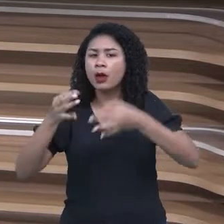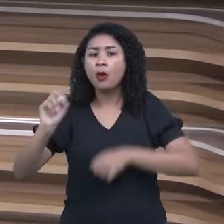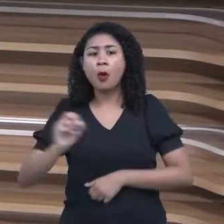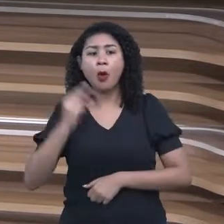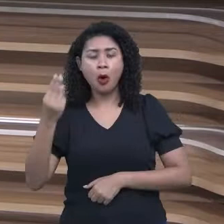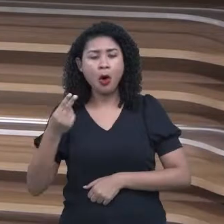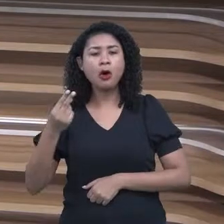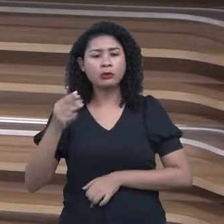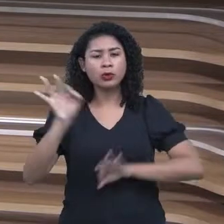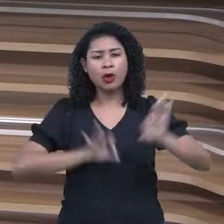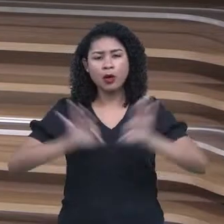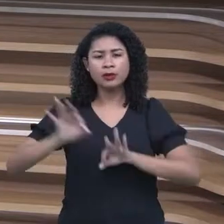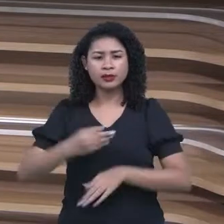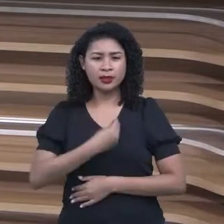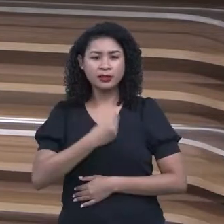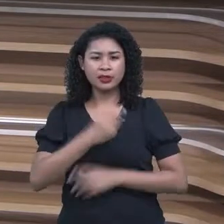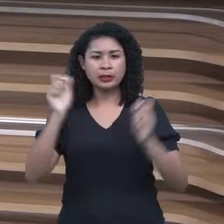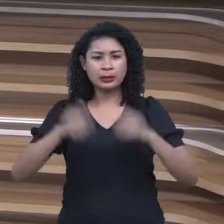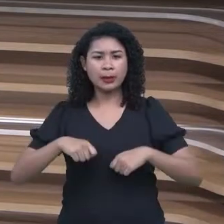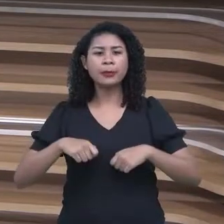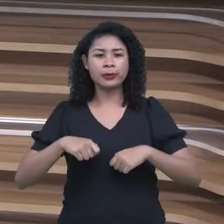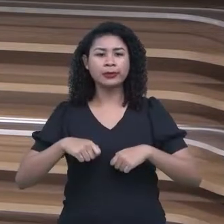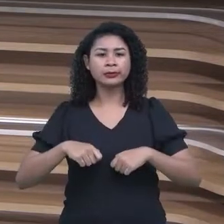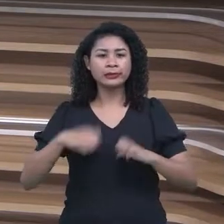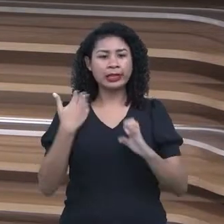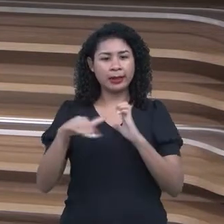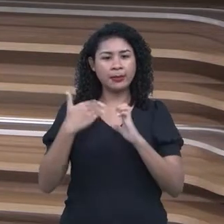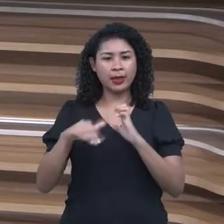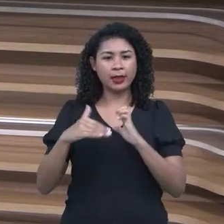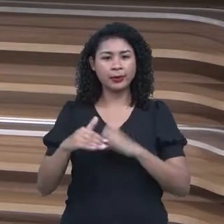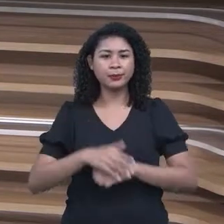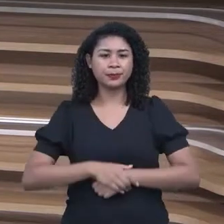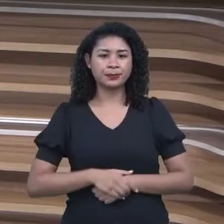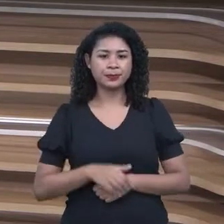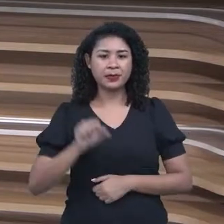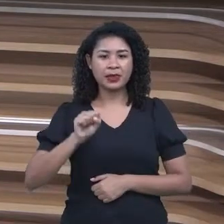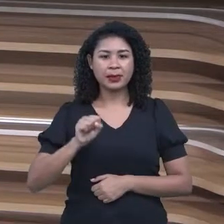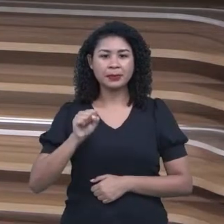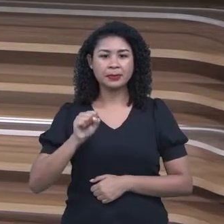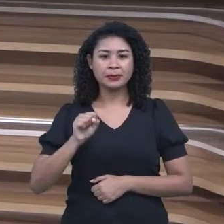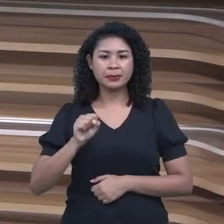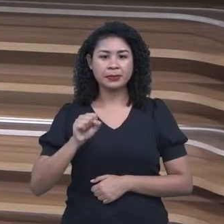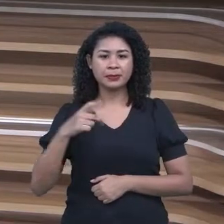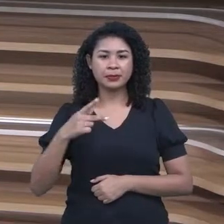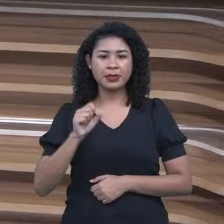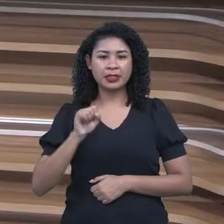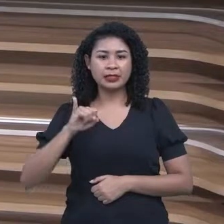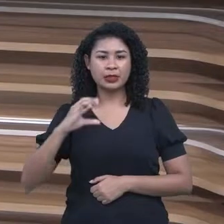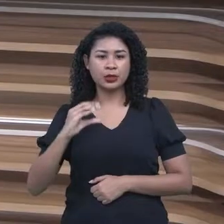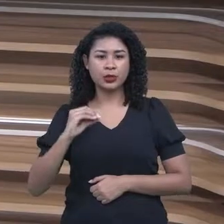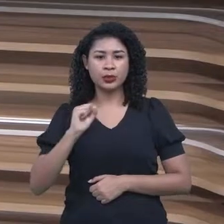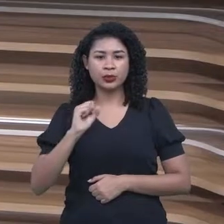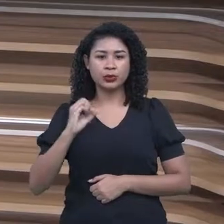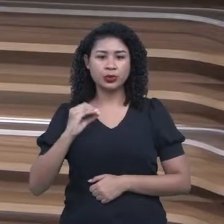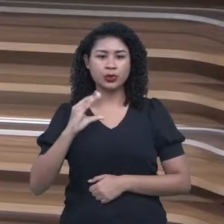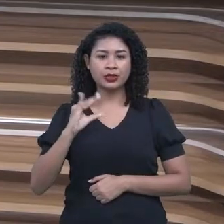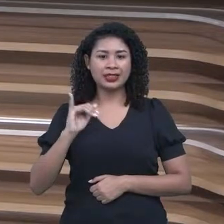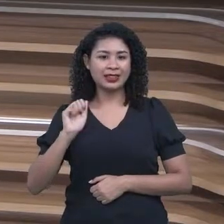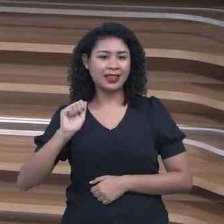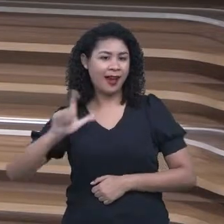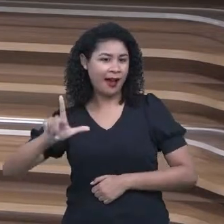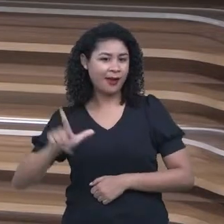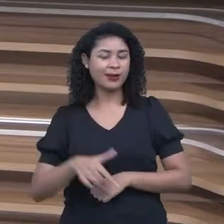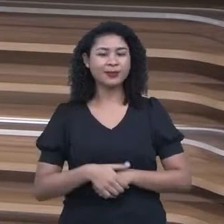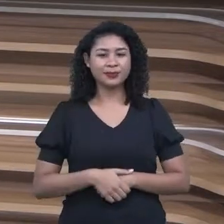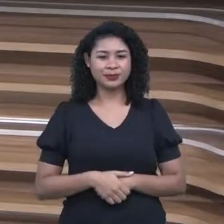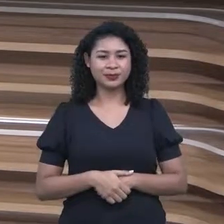vida para o e-mail psicossocial.eduq.net. Vou ficar acompanhando vocês e aproveitem as dicas com a professora Lúcia.